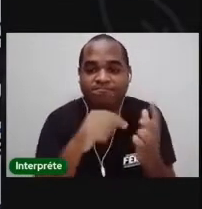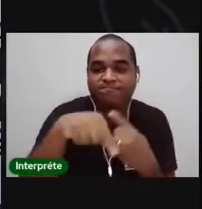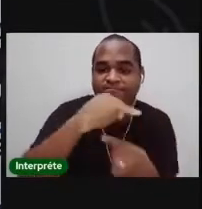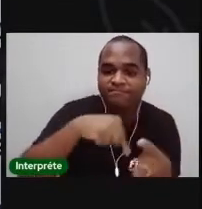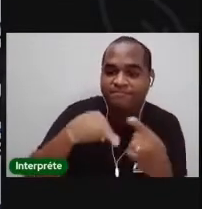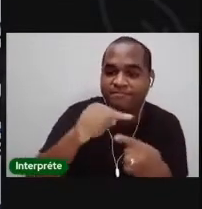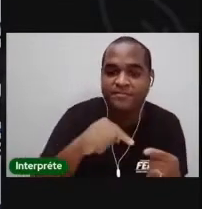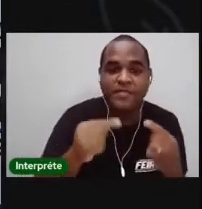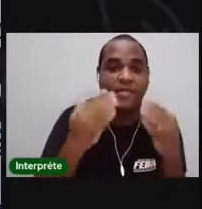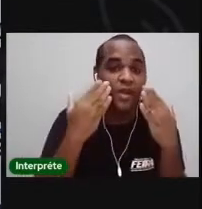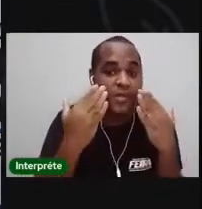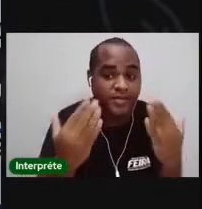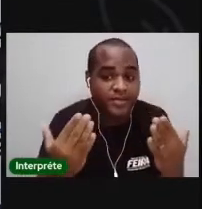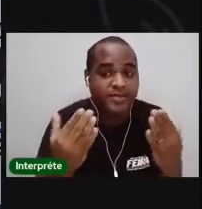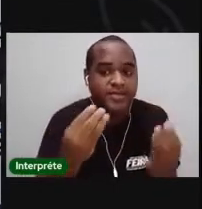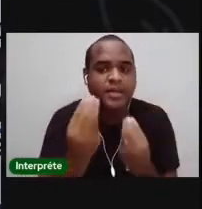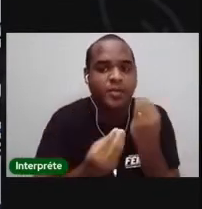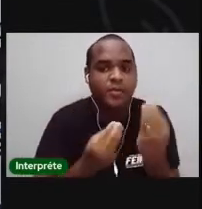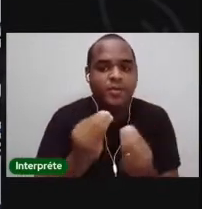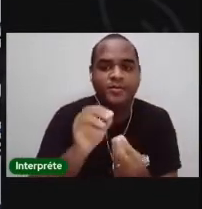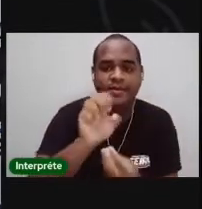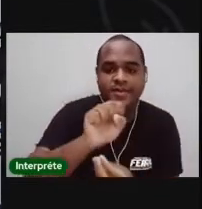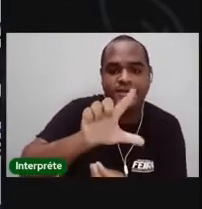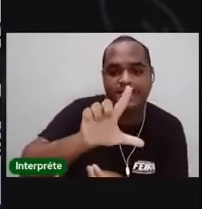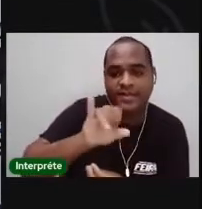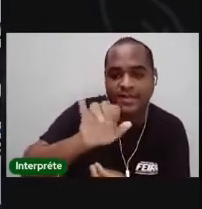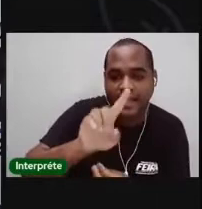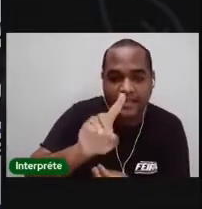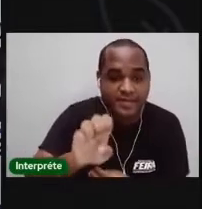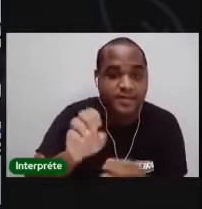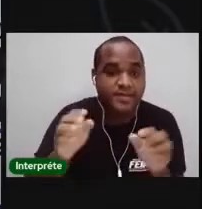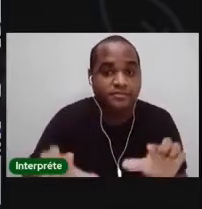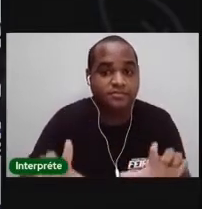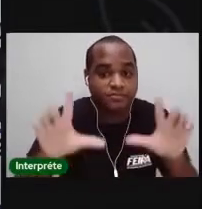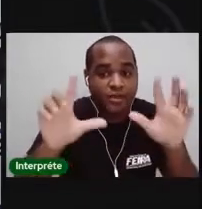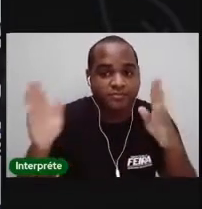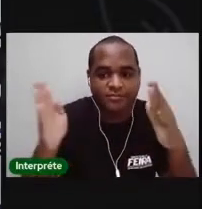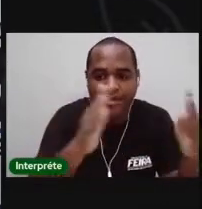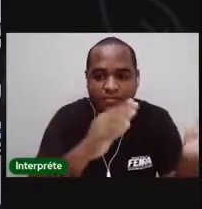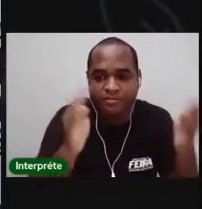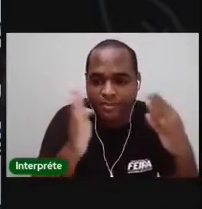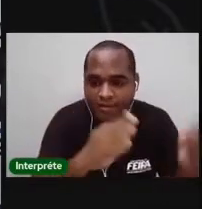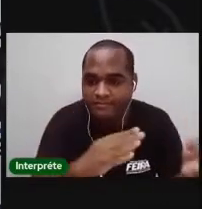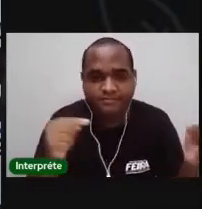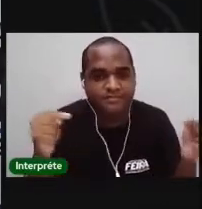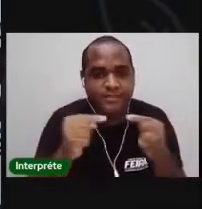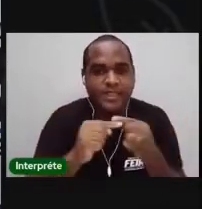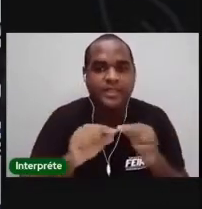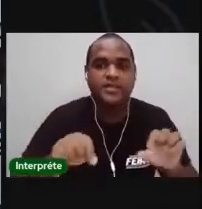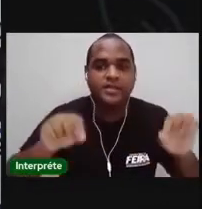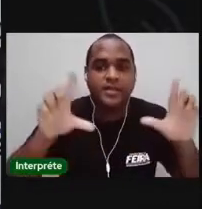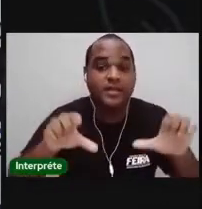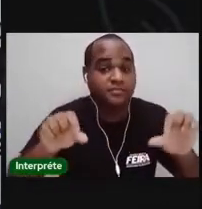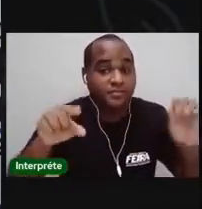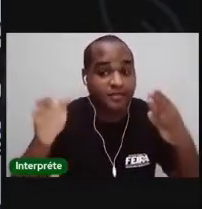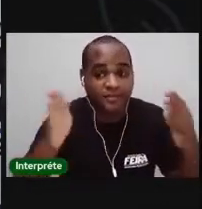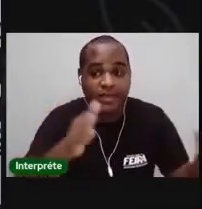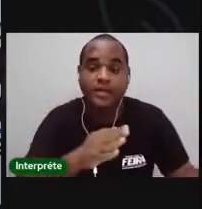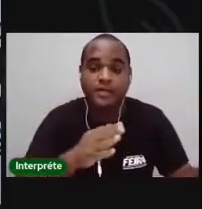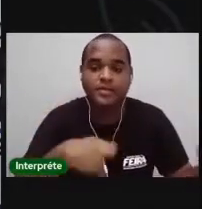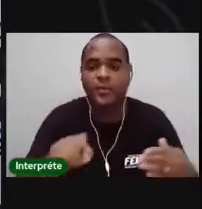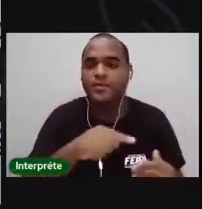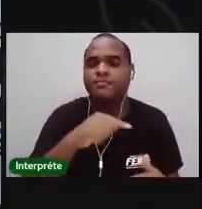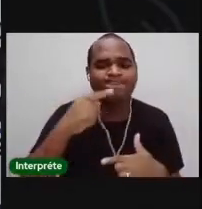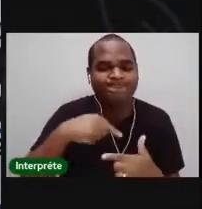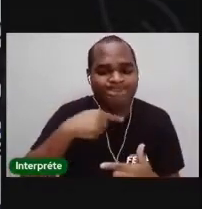Vou mostrar para vocês um slide com algumas dicas. Fiquem atentos, fiquem ligados, prestem bastante atenção. E assim que tiverem